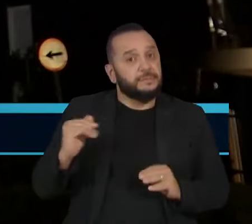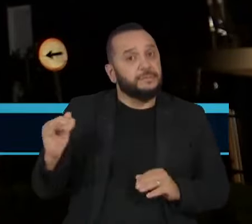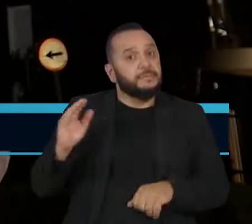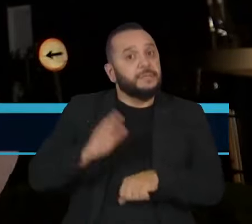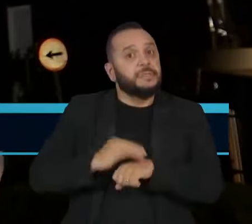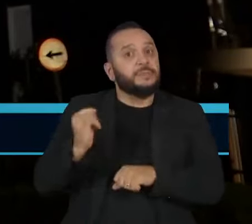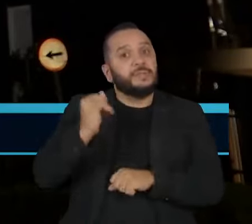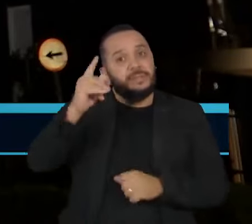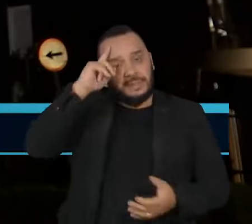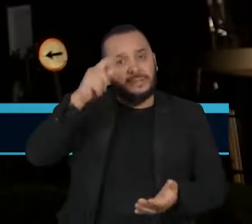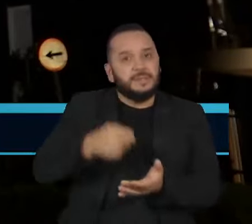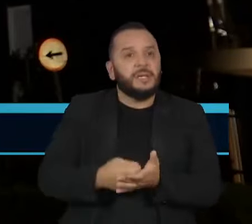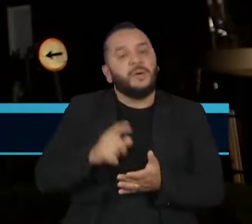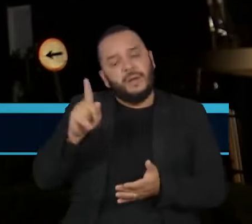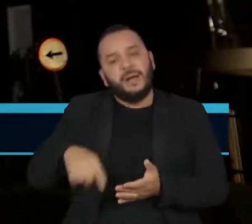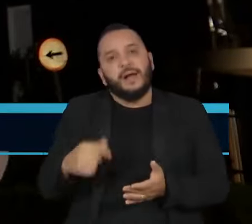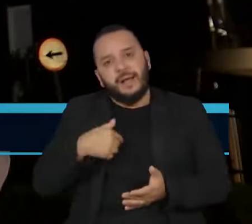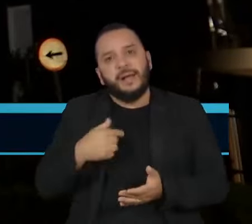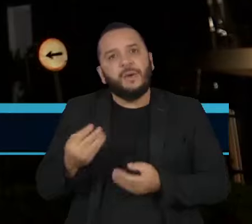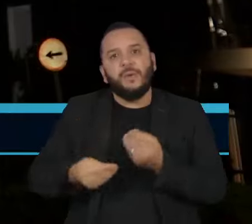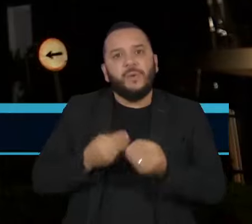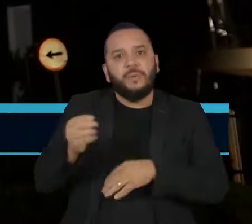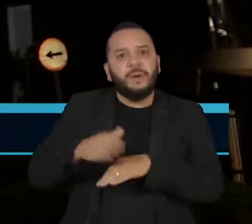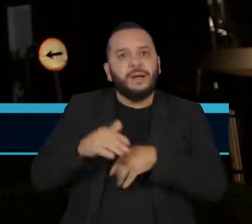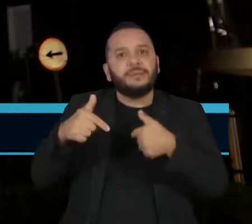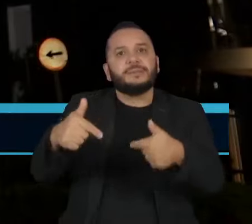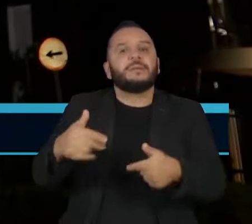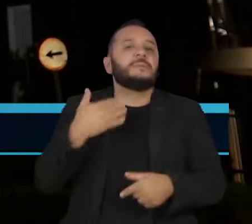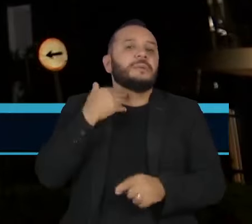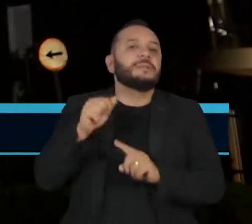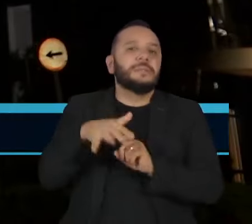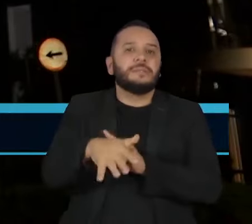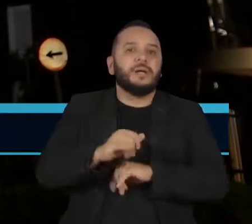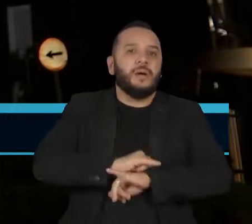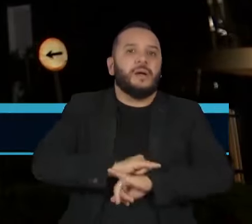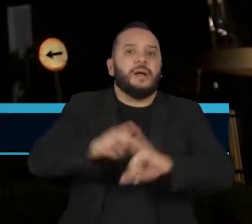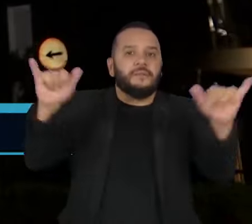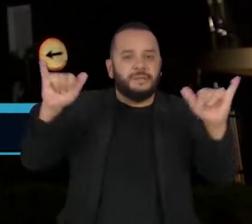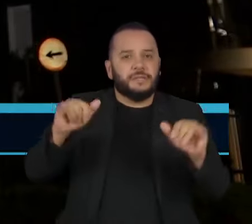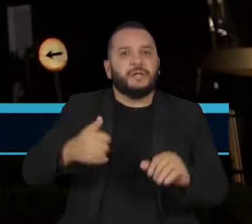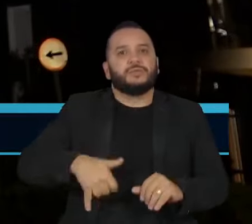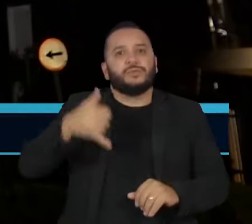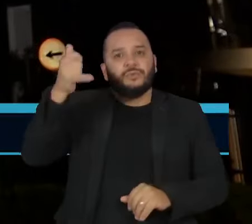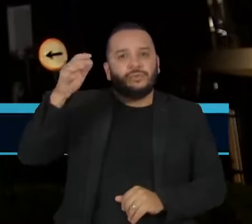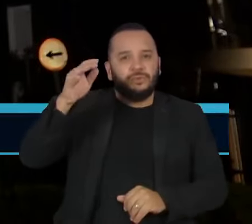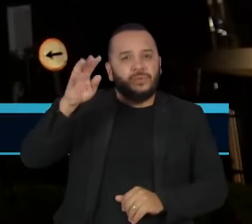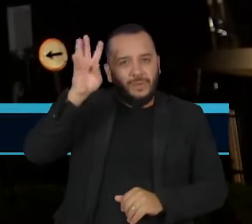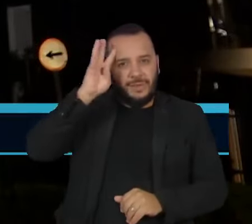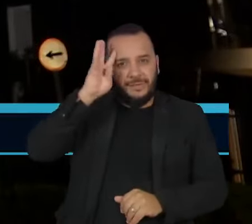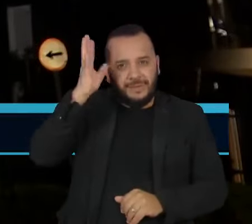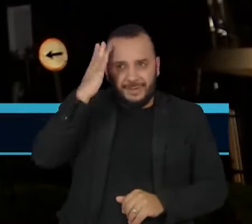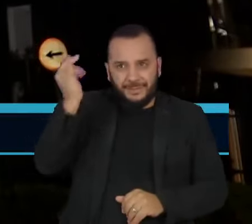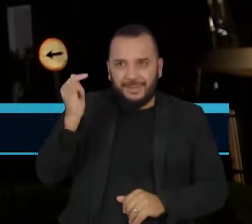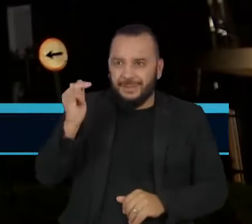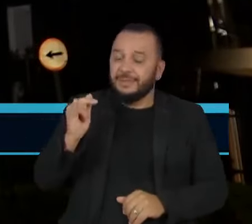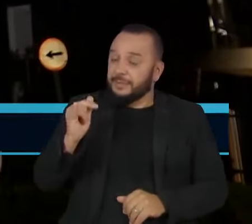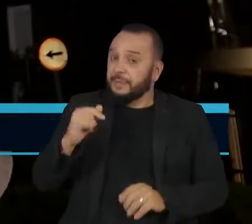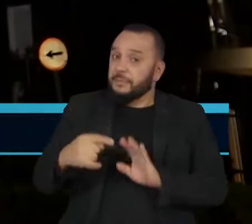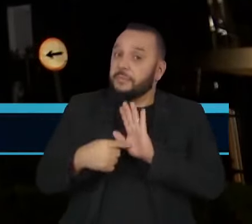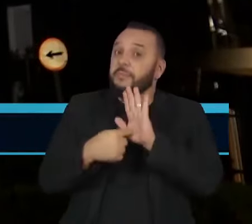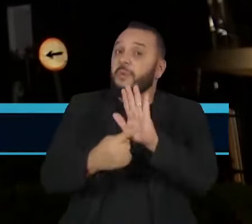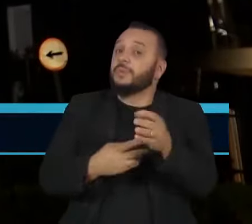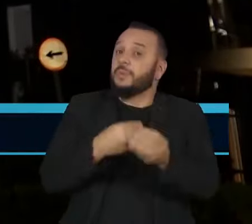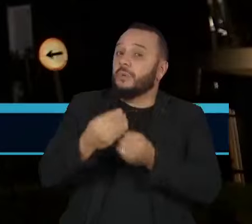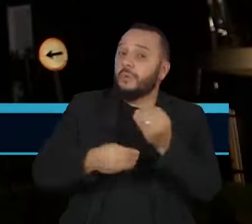é o tom que os bancos centrais vão adotar nos comunicados sobre os juros nesta quarta. A manifestação serve como um indicativo do